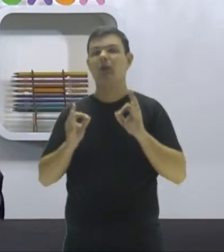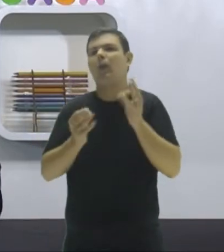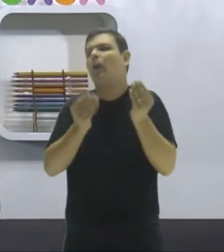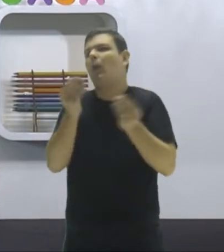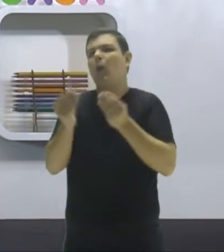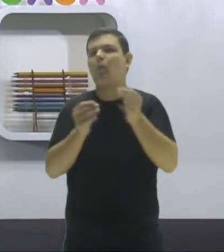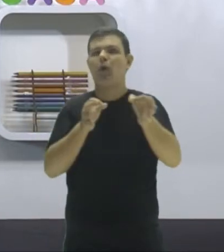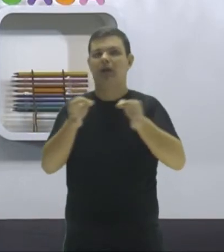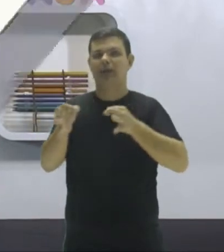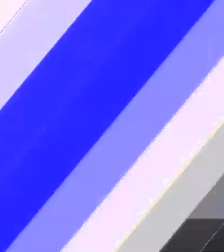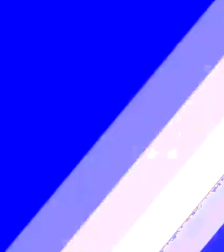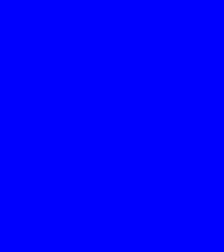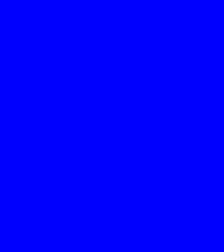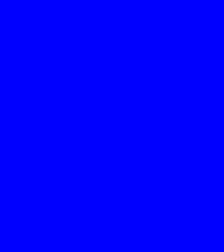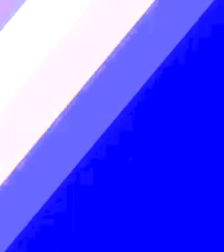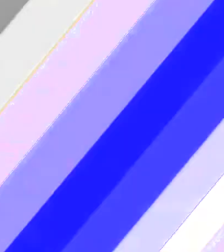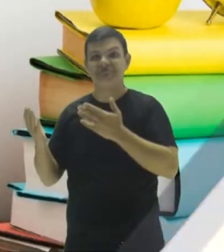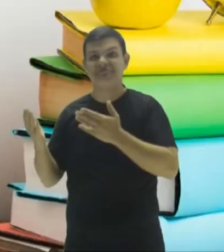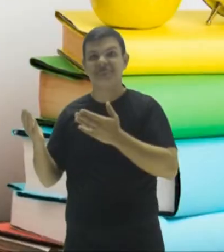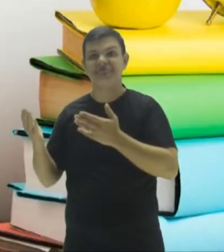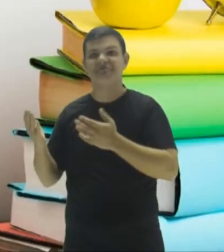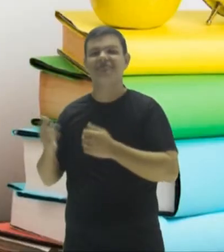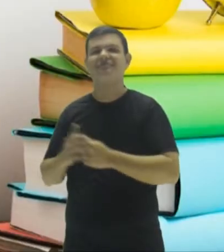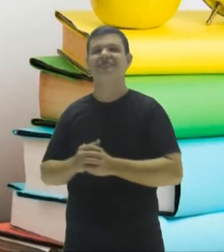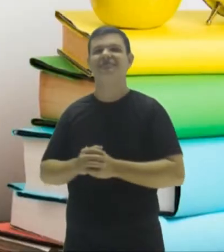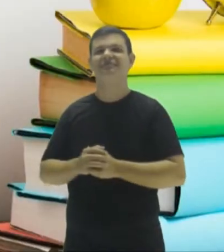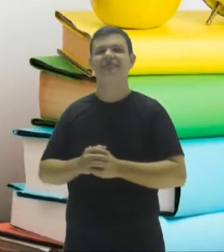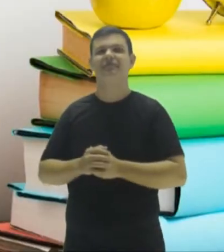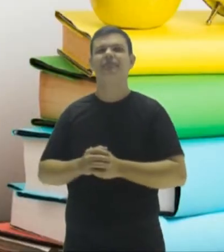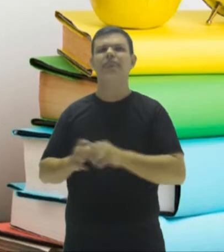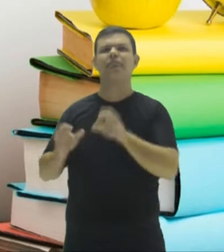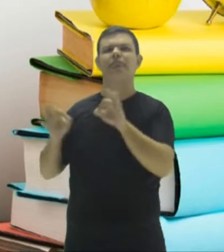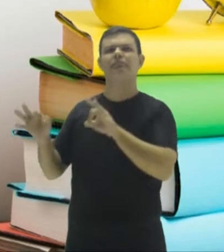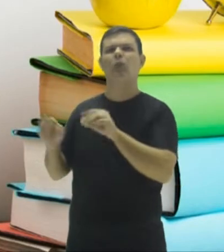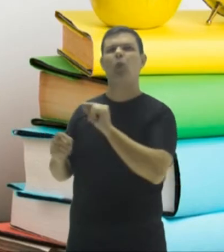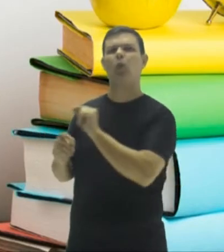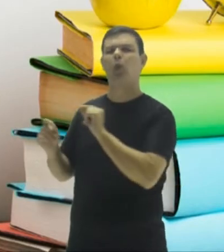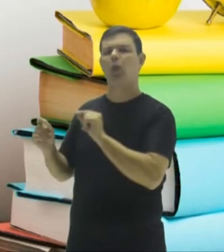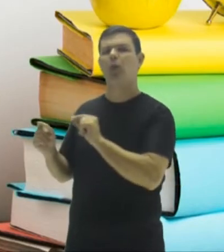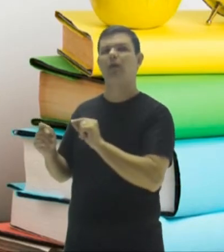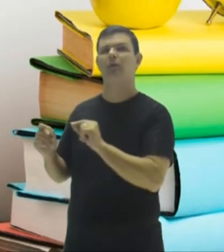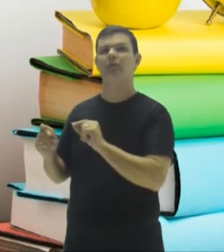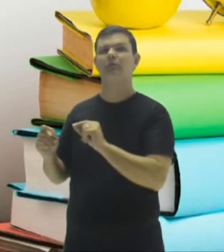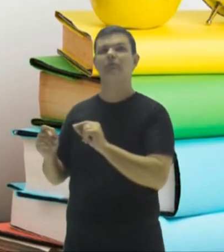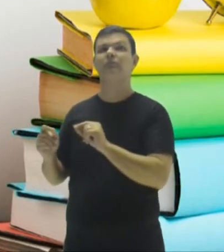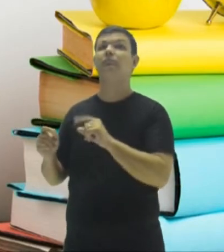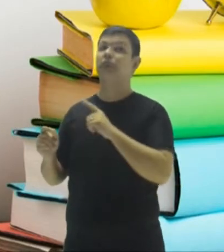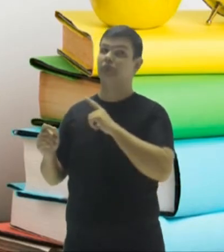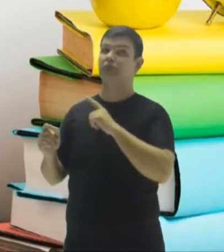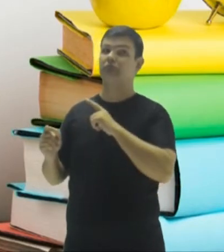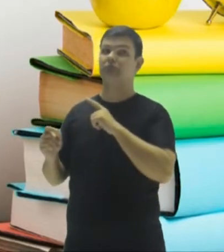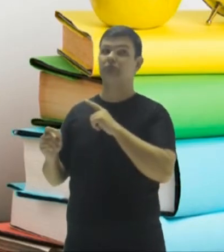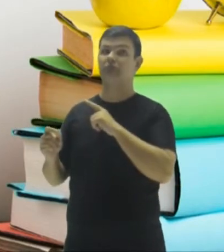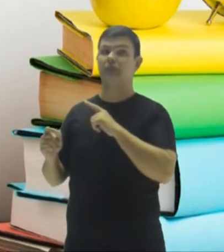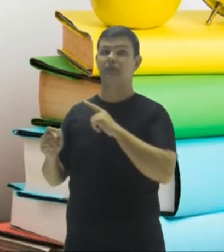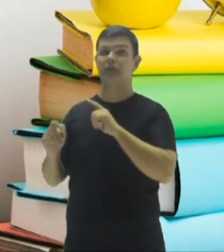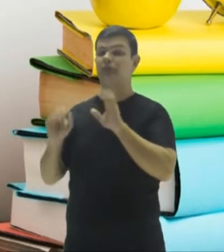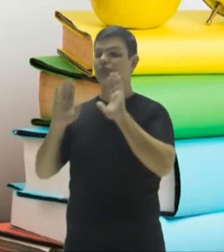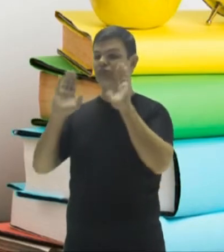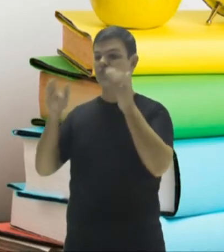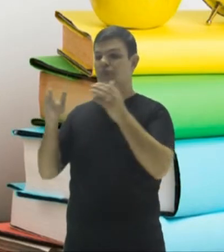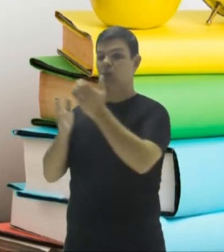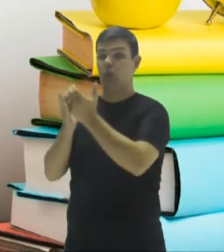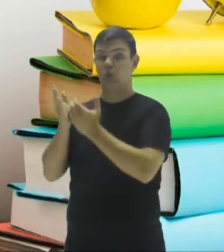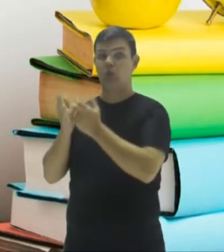ela está organizada. Olha esse slide aí pessoal. Nossa aula está organizada da seguinte forma. Nós temos o componente